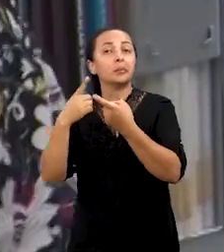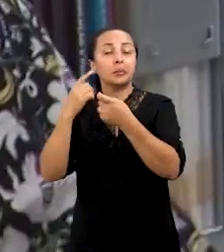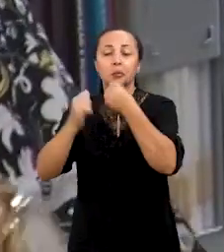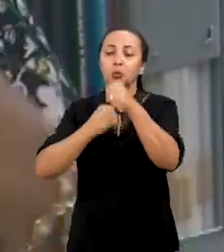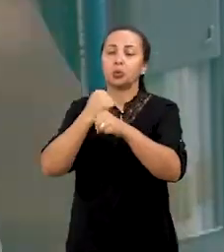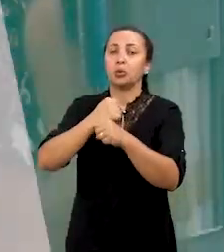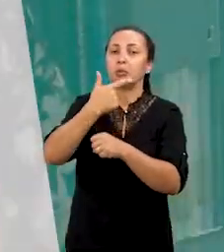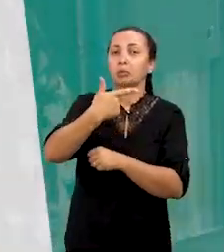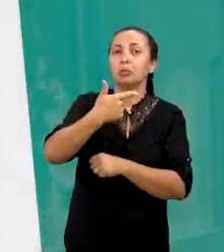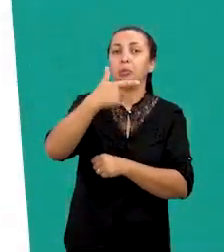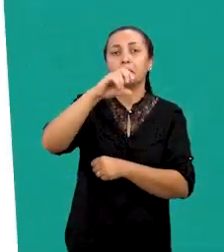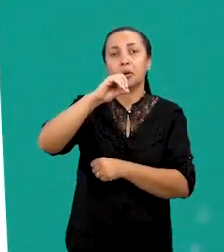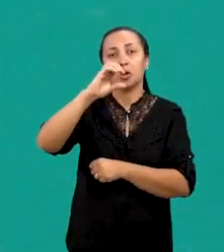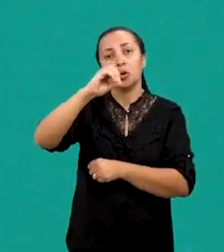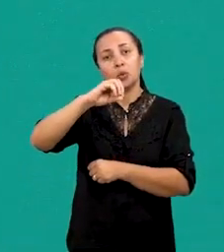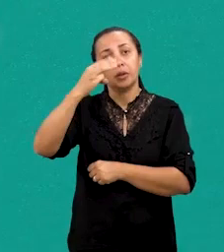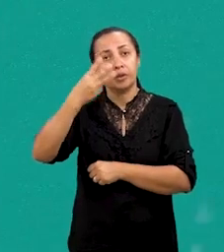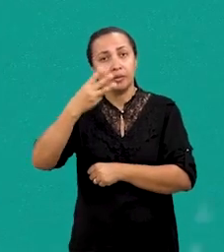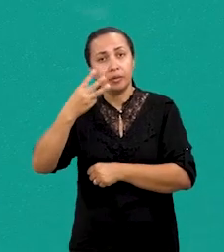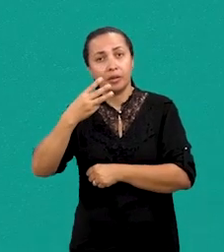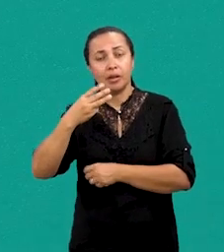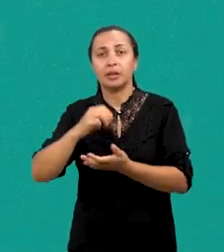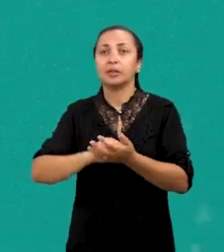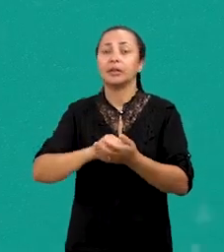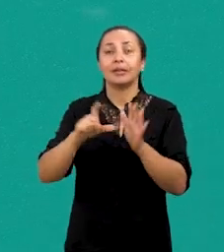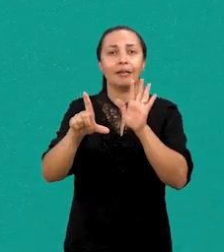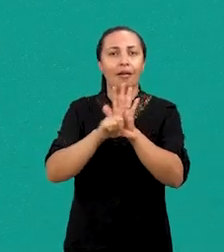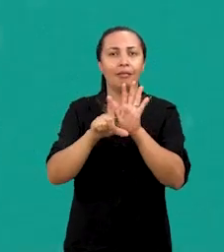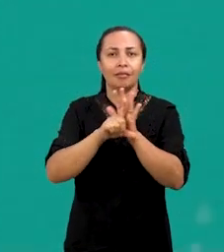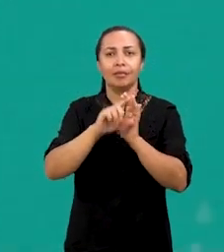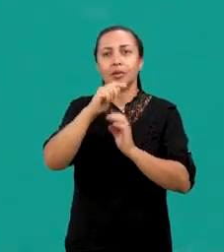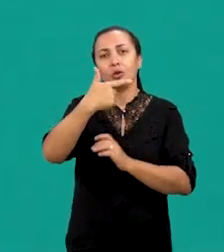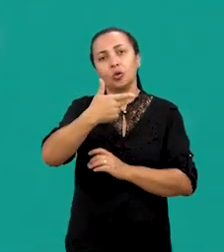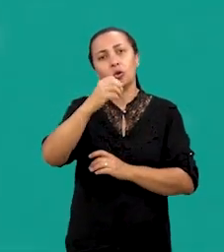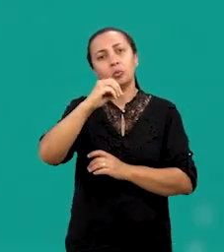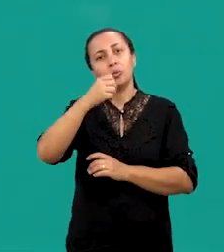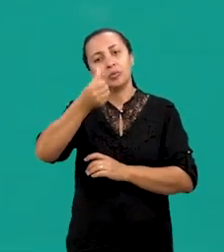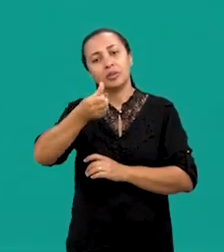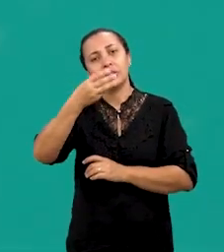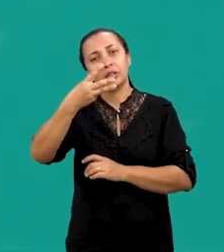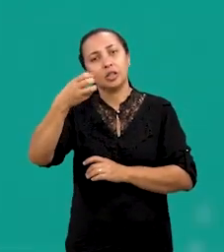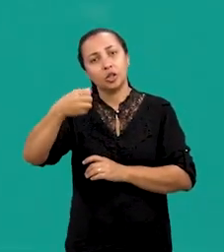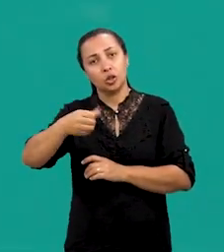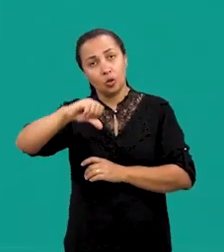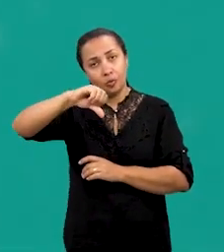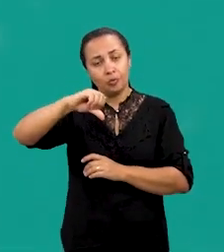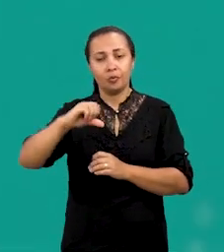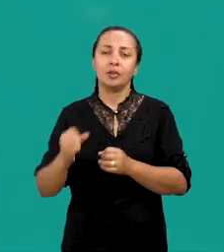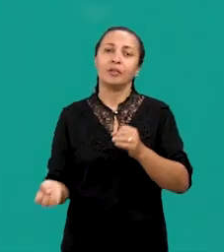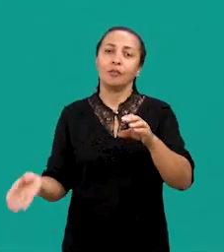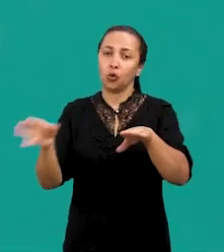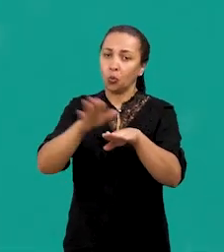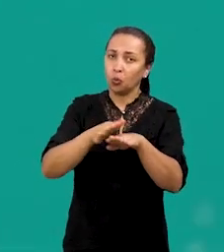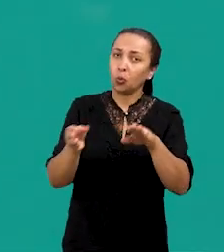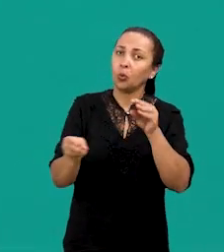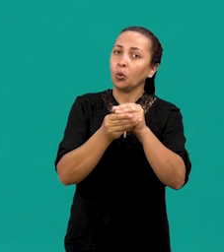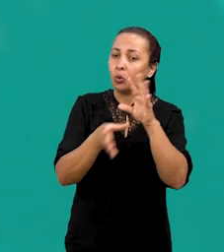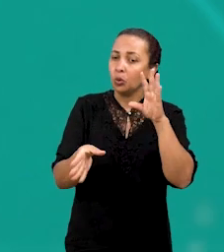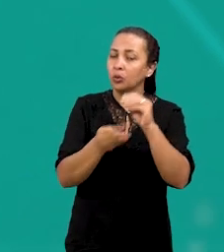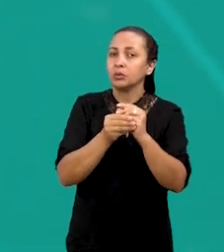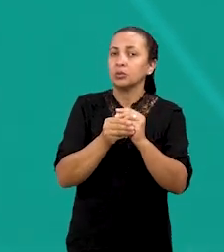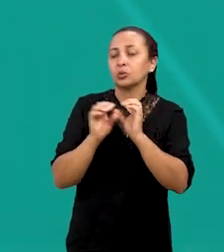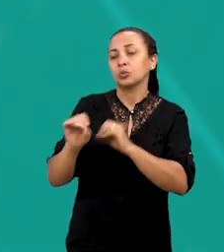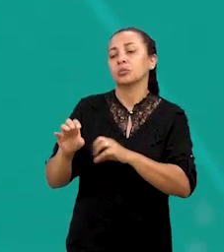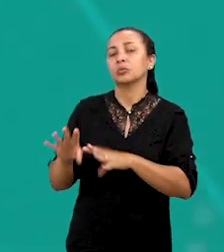a lei 10.639, que vem incluindo na rede de ensino, em seus currículos